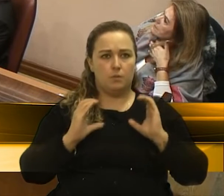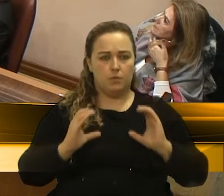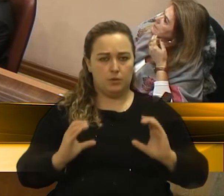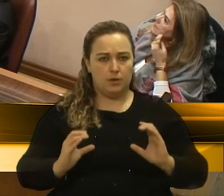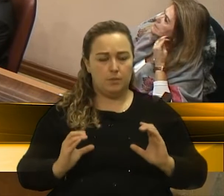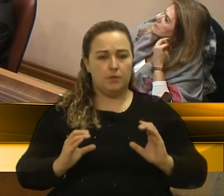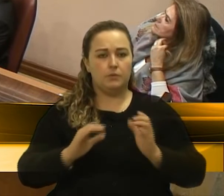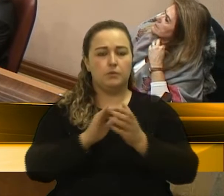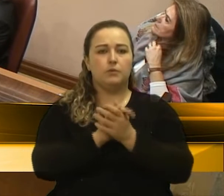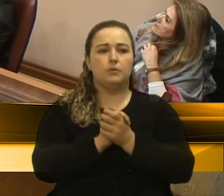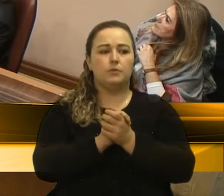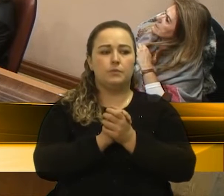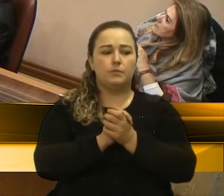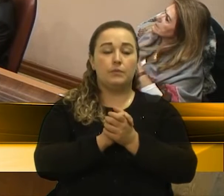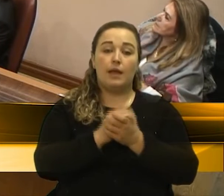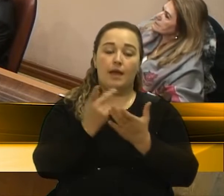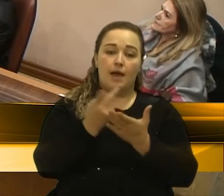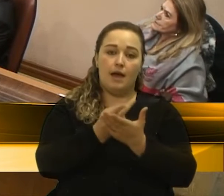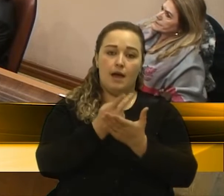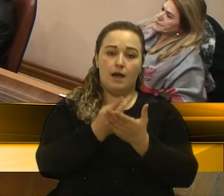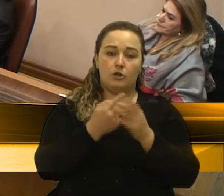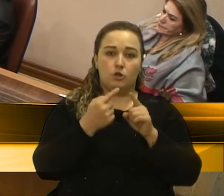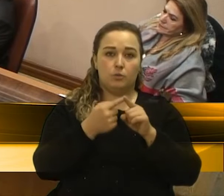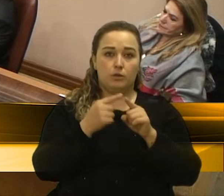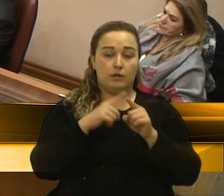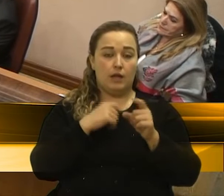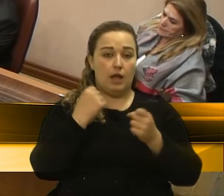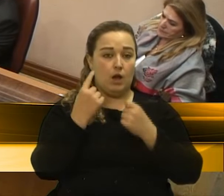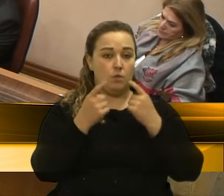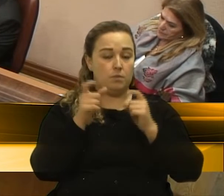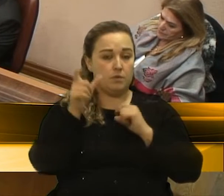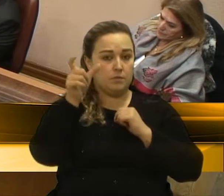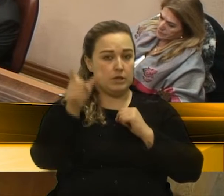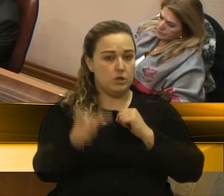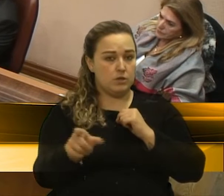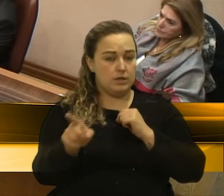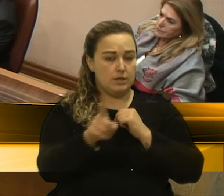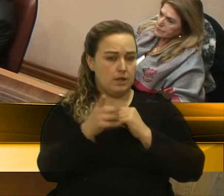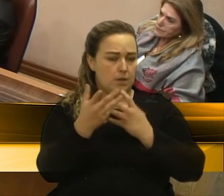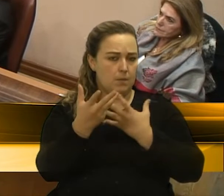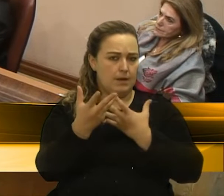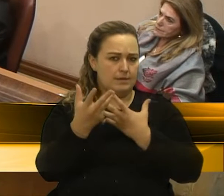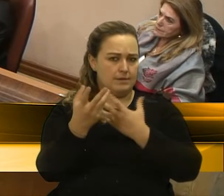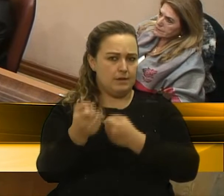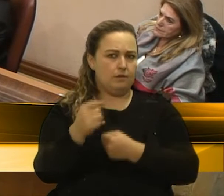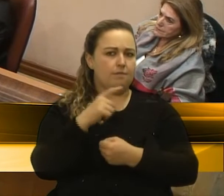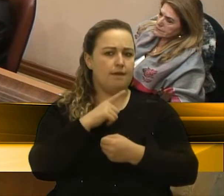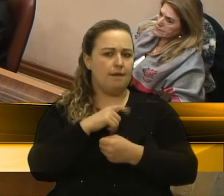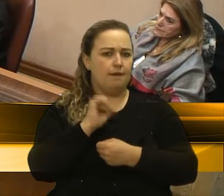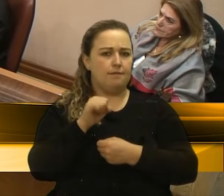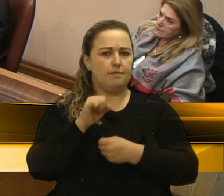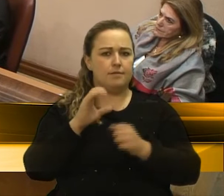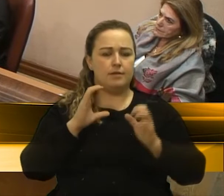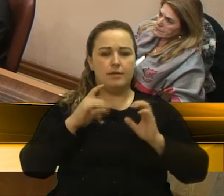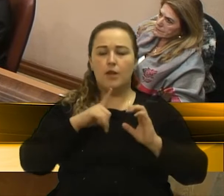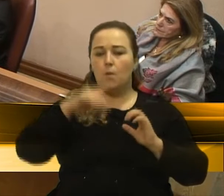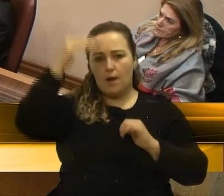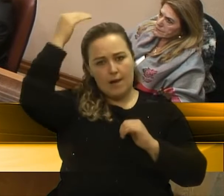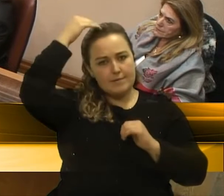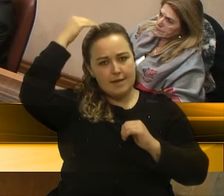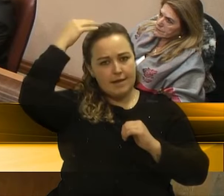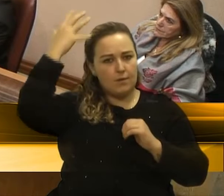Porque existem muitas pessoas, por questões de intolerância, elas têm comportamentos inconvenientes